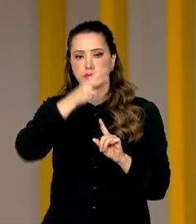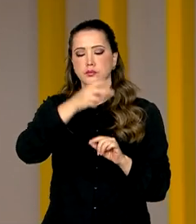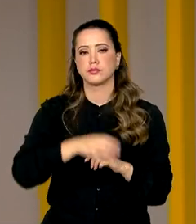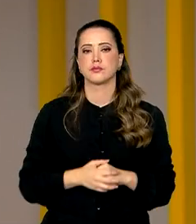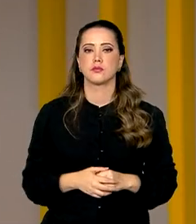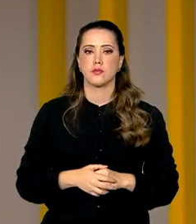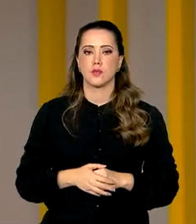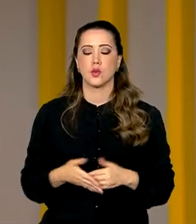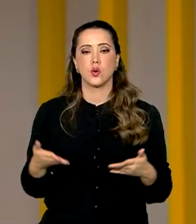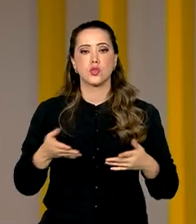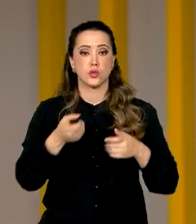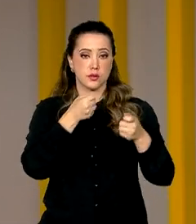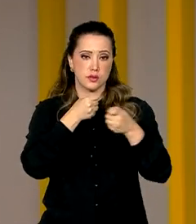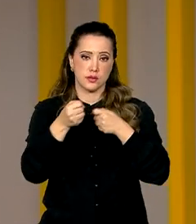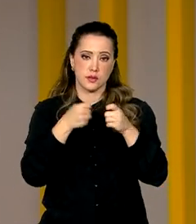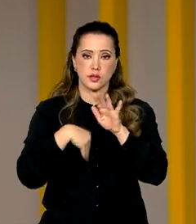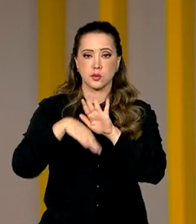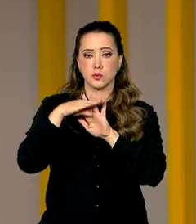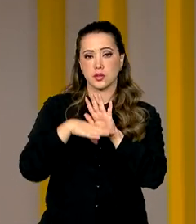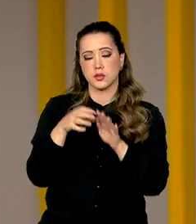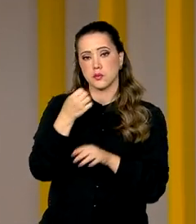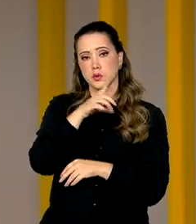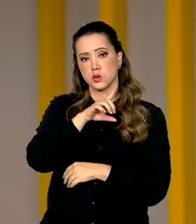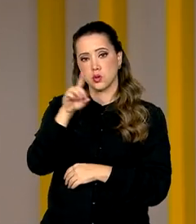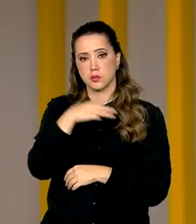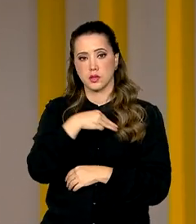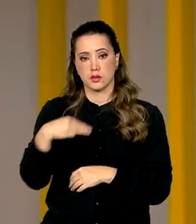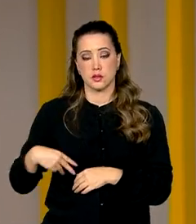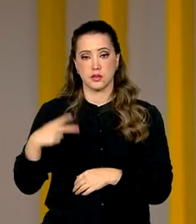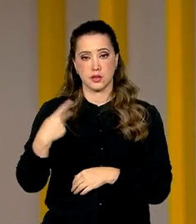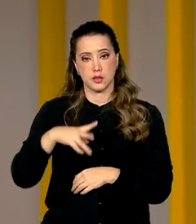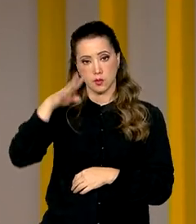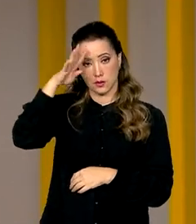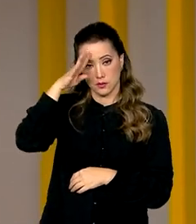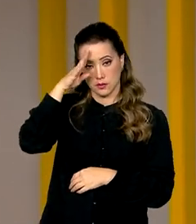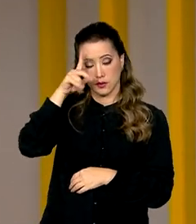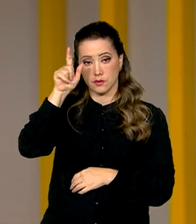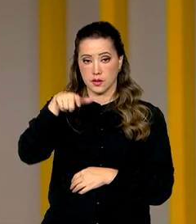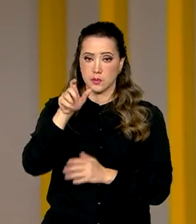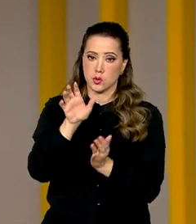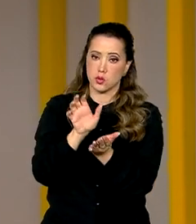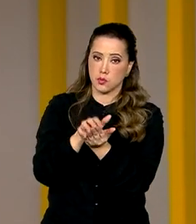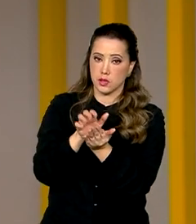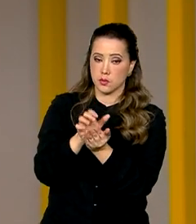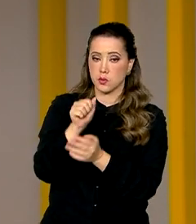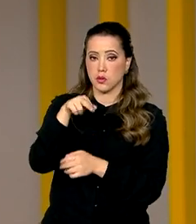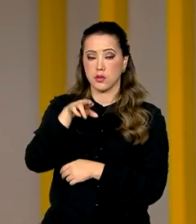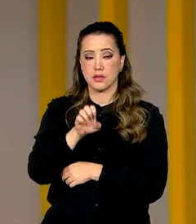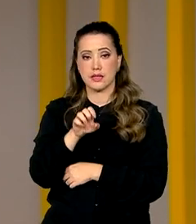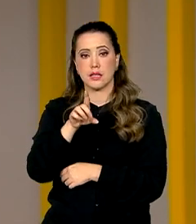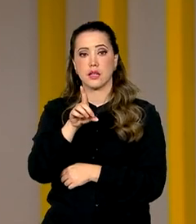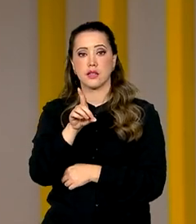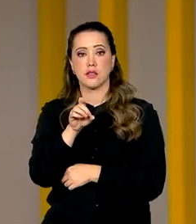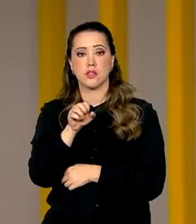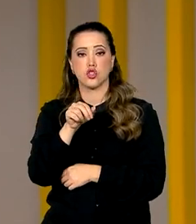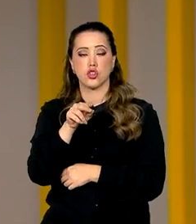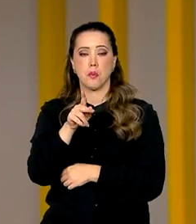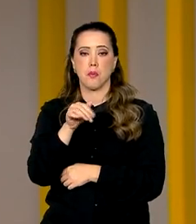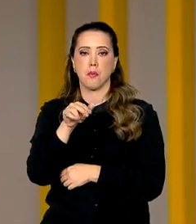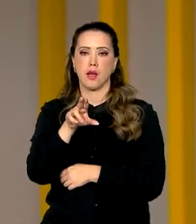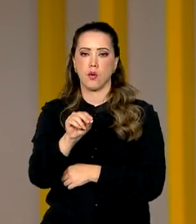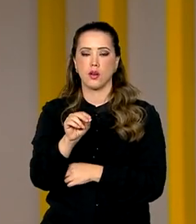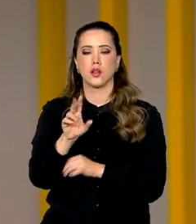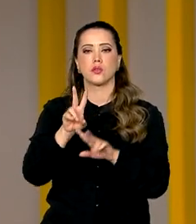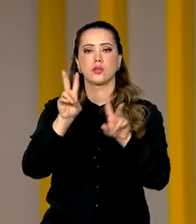O entrevistado do programa Bom Dia, Ministro, desta quarta-feira foi o pernambucano André de Paula, da Pesca e